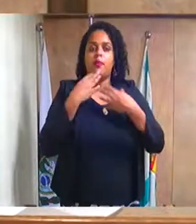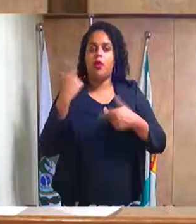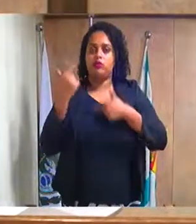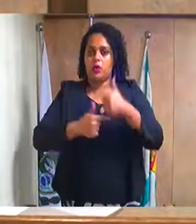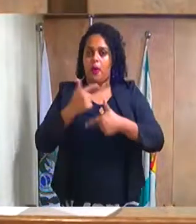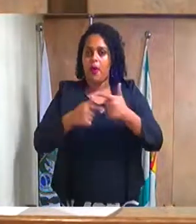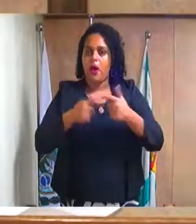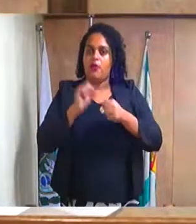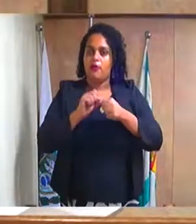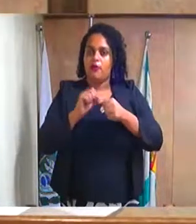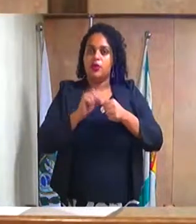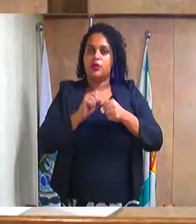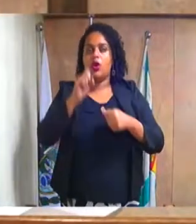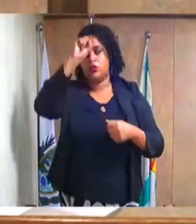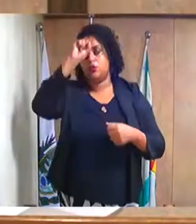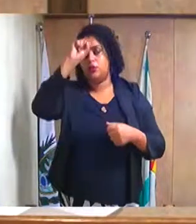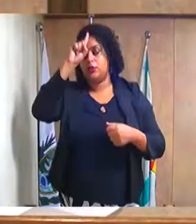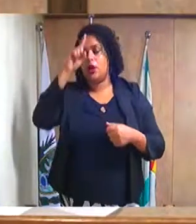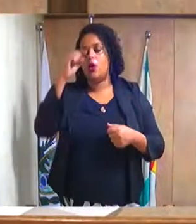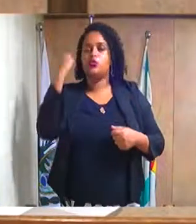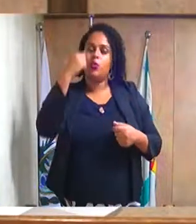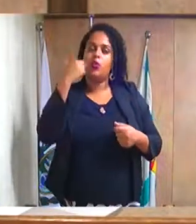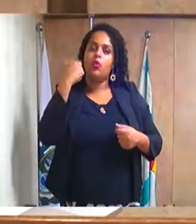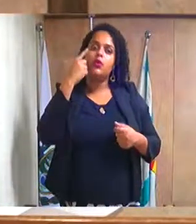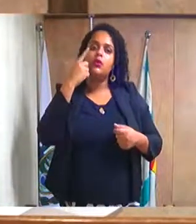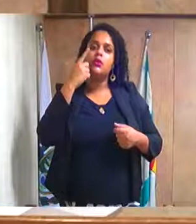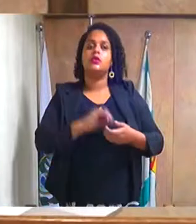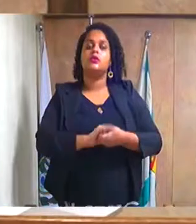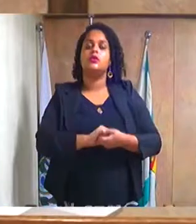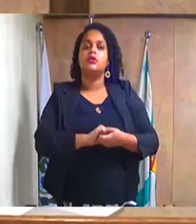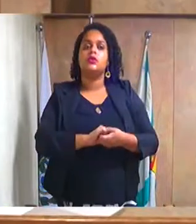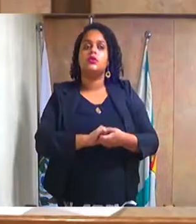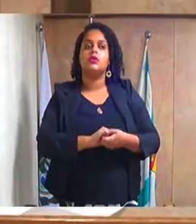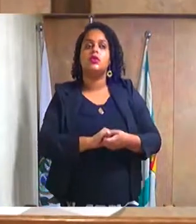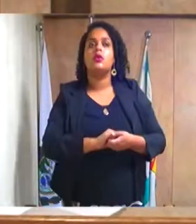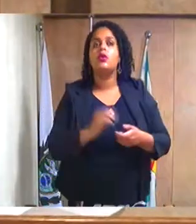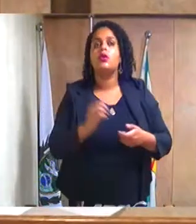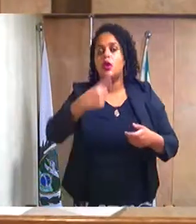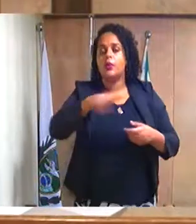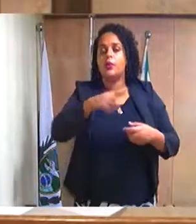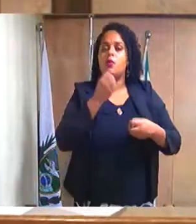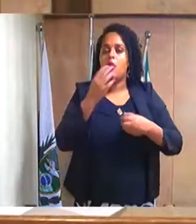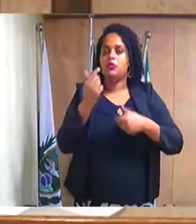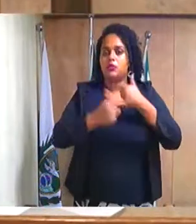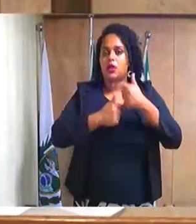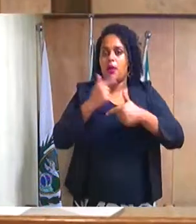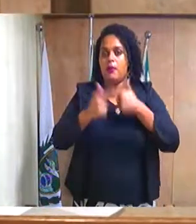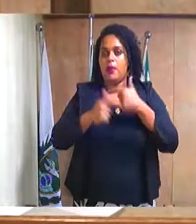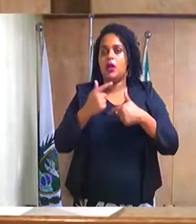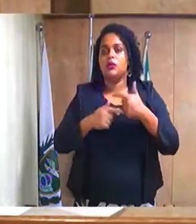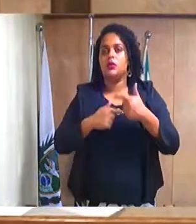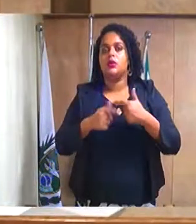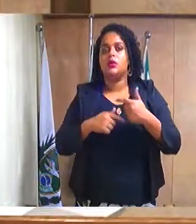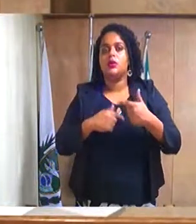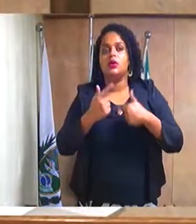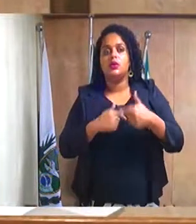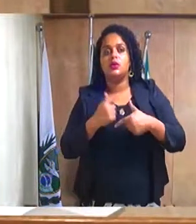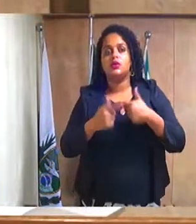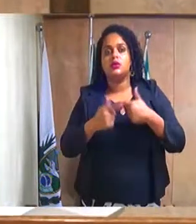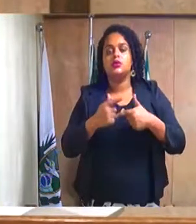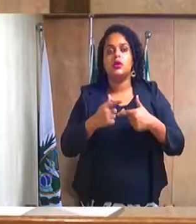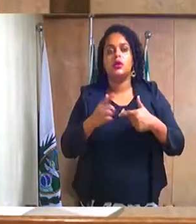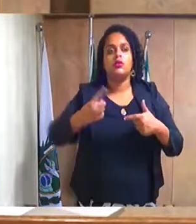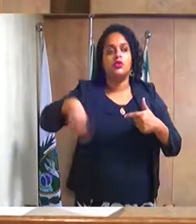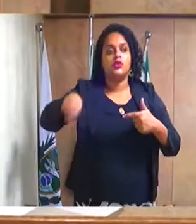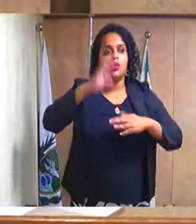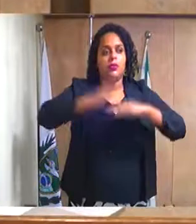prestados no Hospital Municipal do Olho, Júlio Cândido de Brito, pelos relevantes serviços prestados ao pautar o exercício de